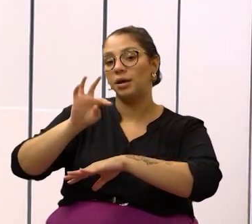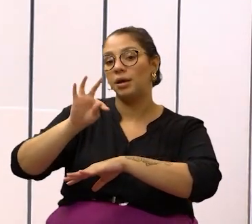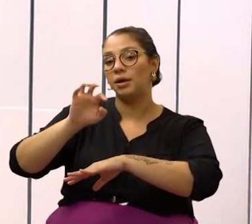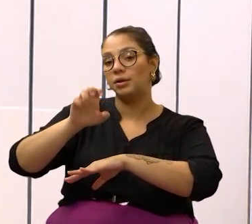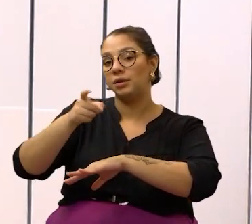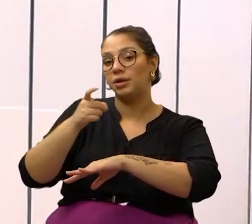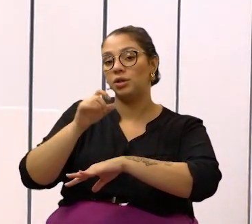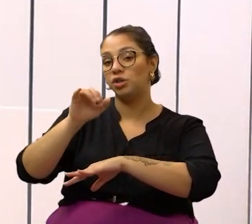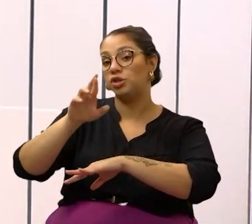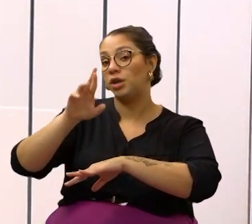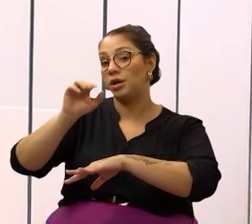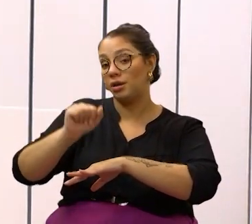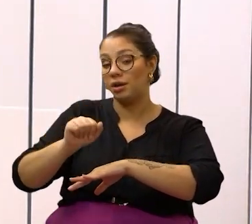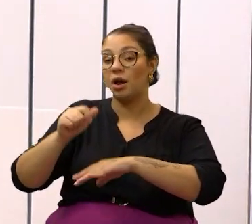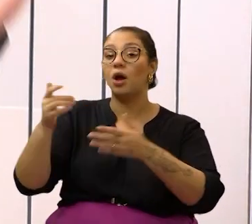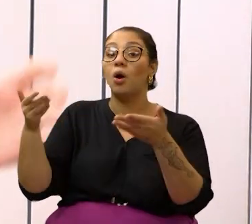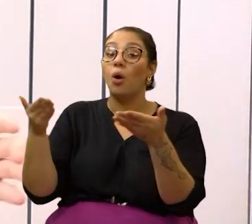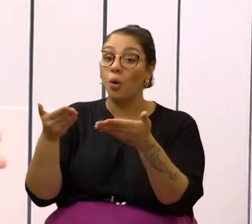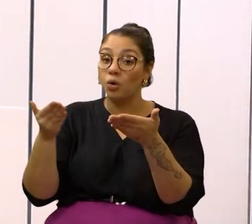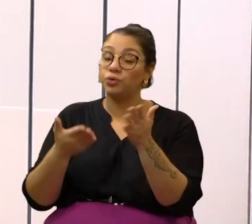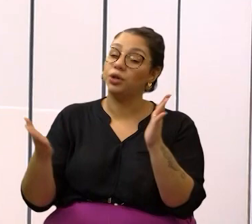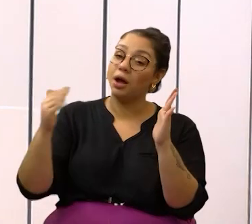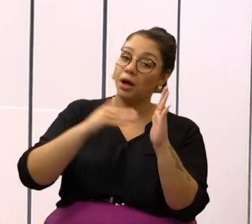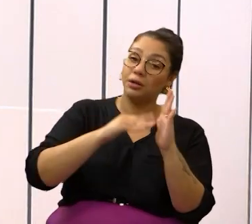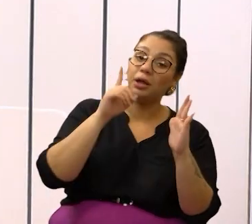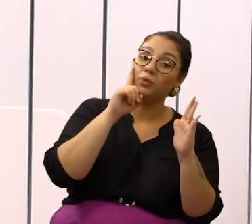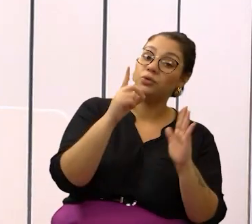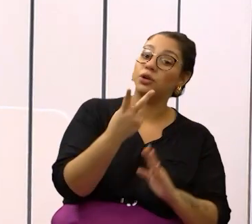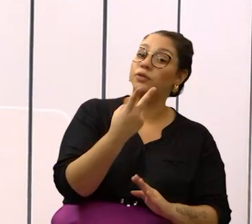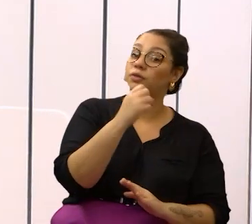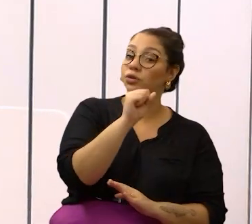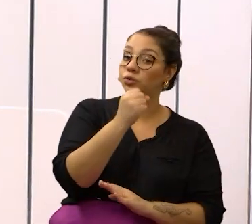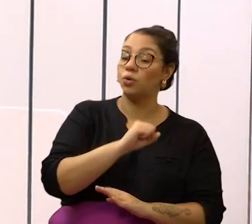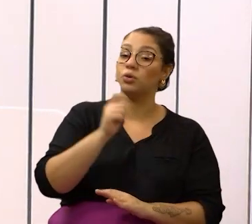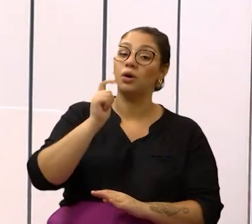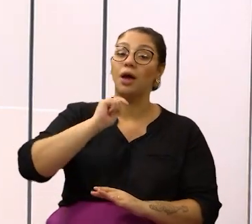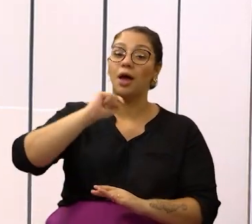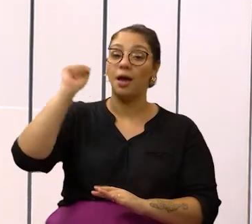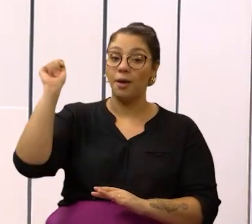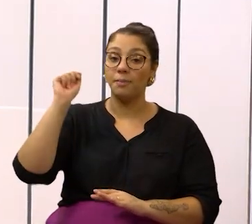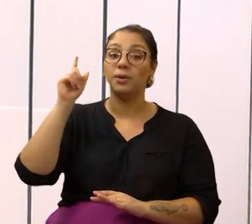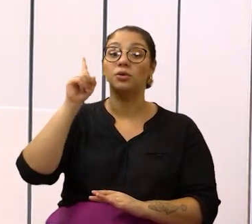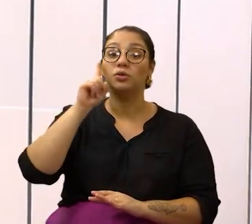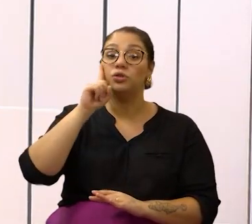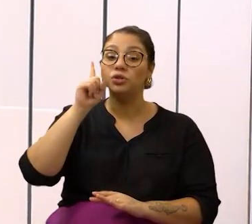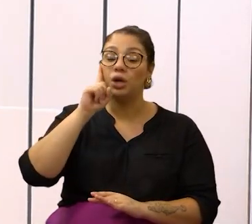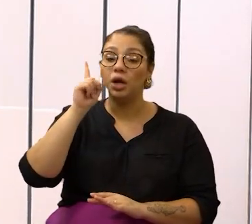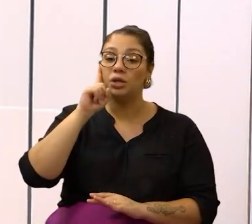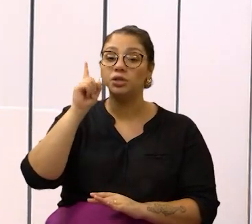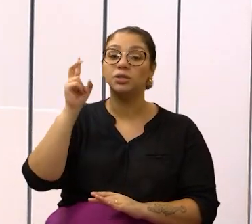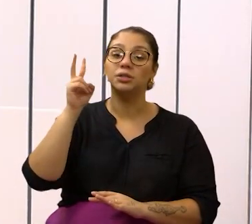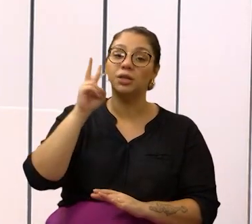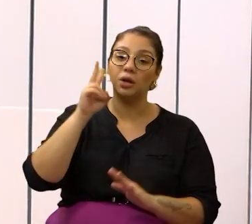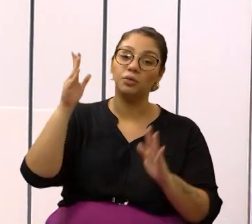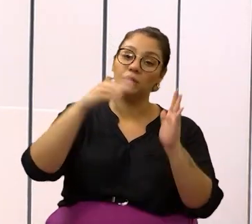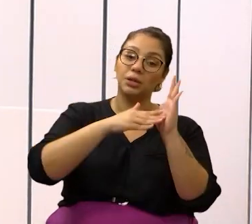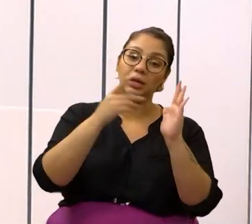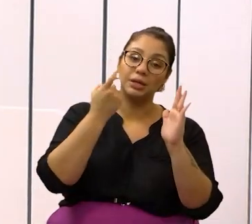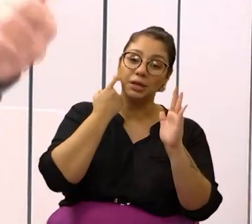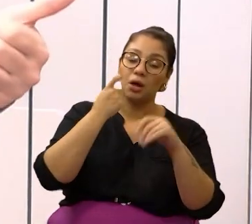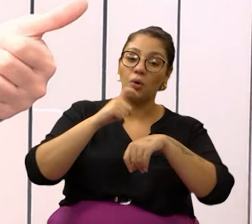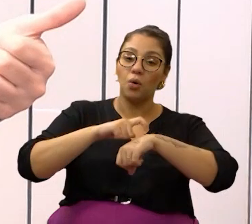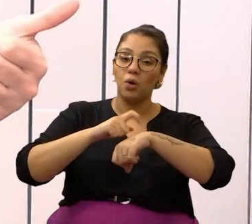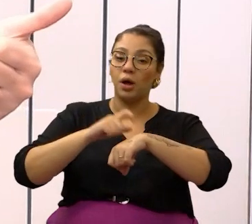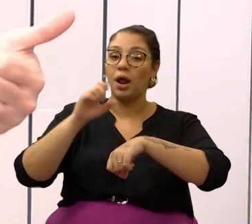Cambuí. O bloqueio acontece de hoje até o dia 28 de abril, em dias úteis, sempre no